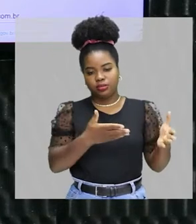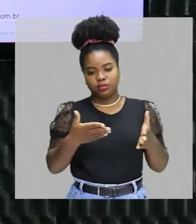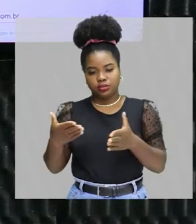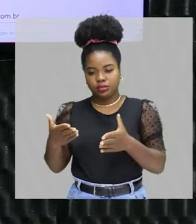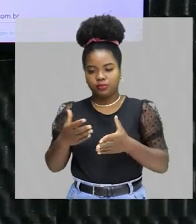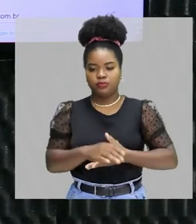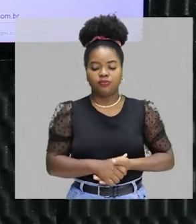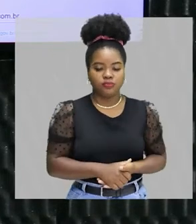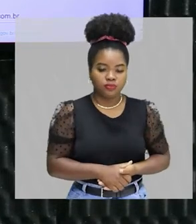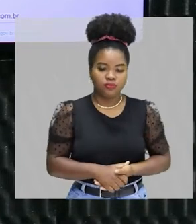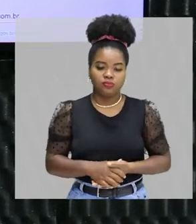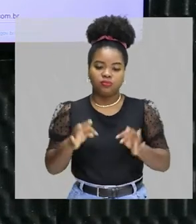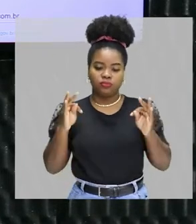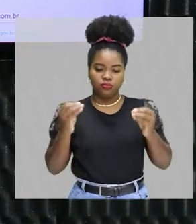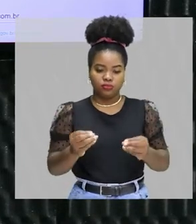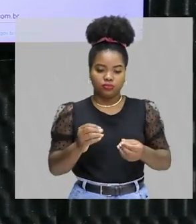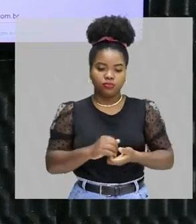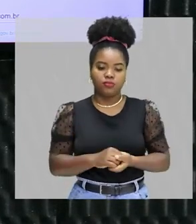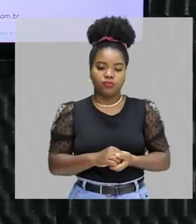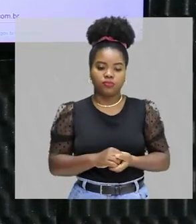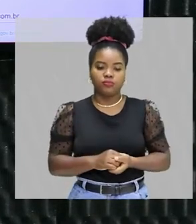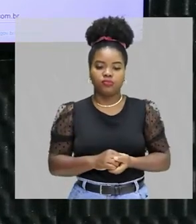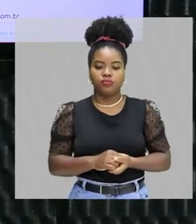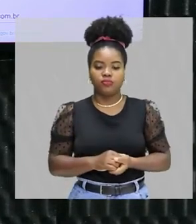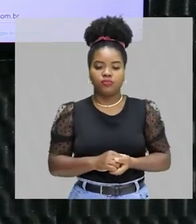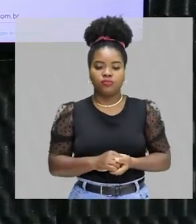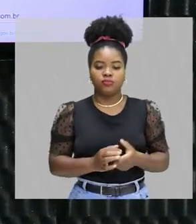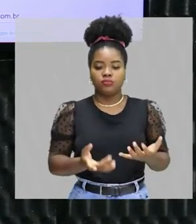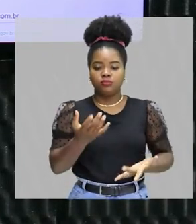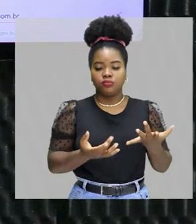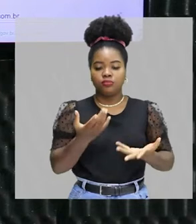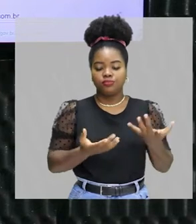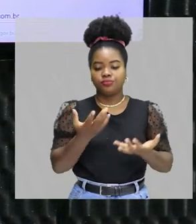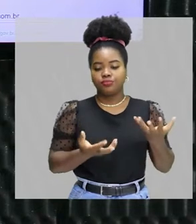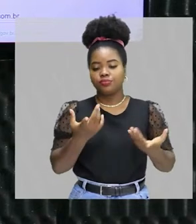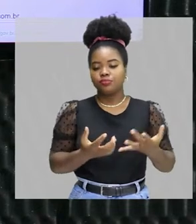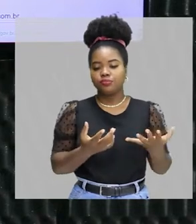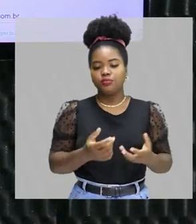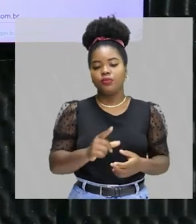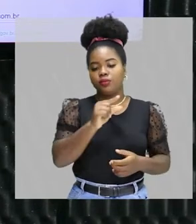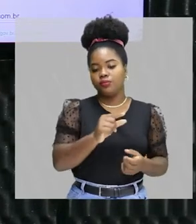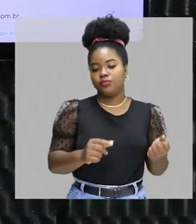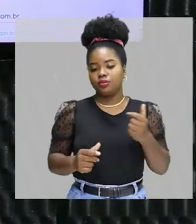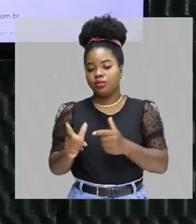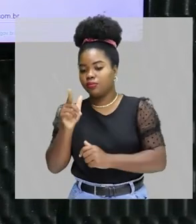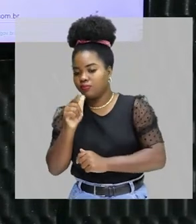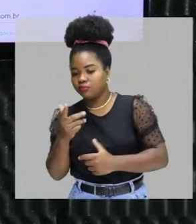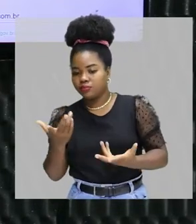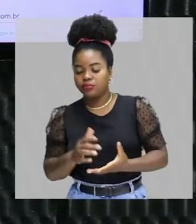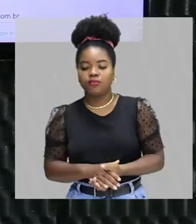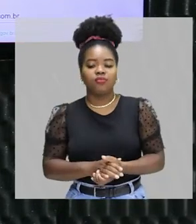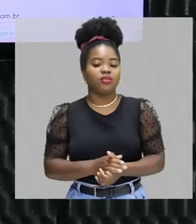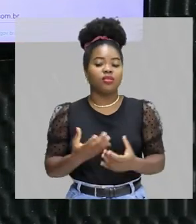fase do acetato. Pressão de vapor maior que a da água. Então, isso quer dizer que ele é muito